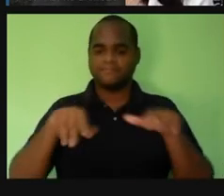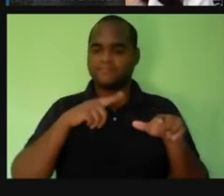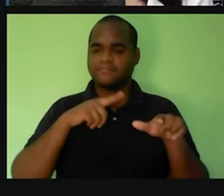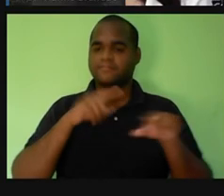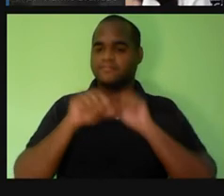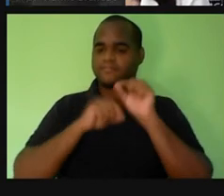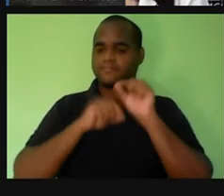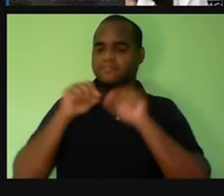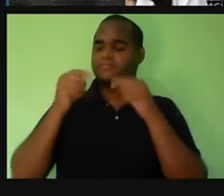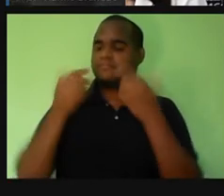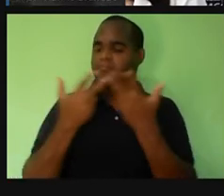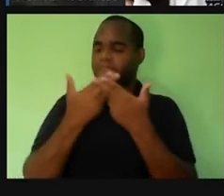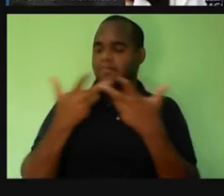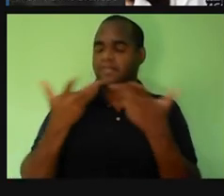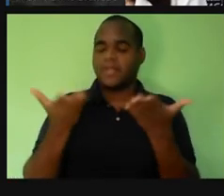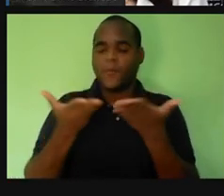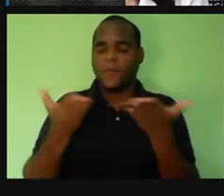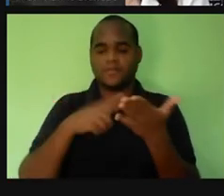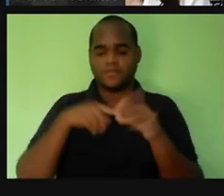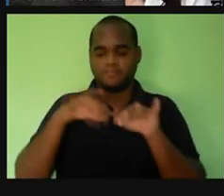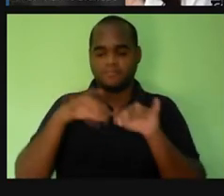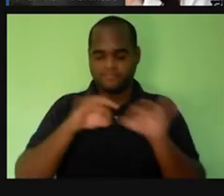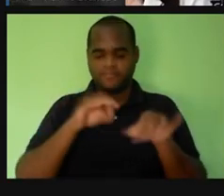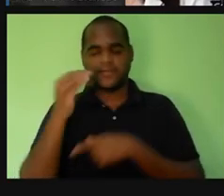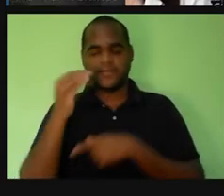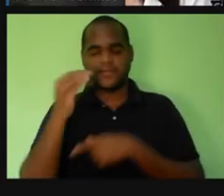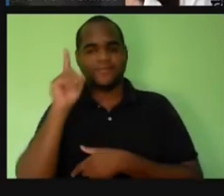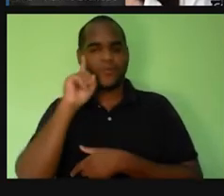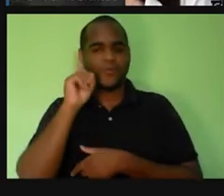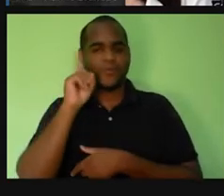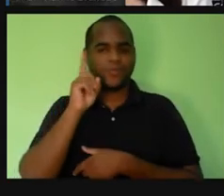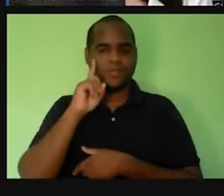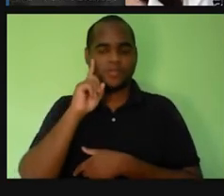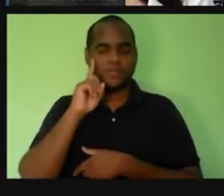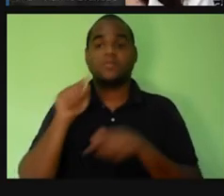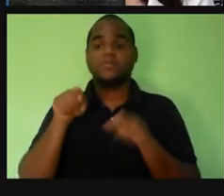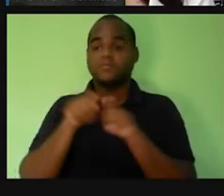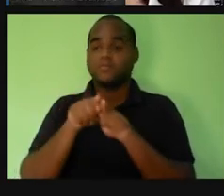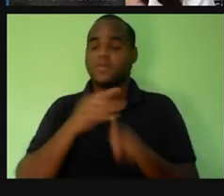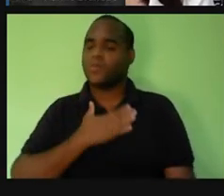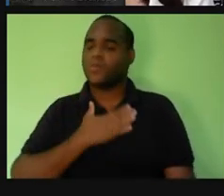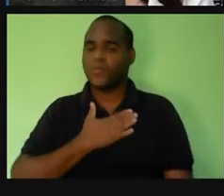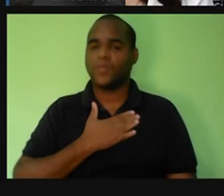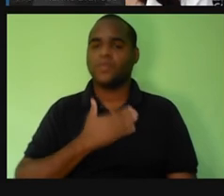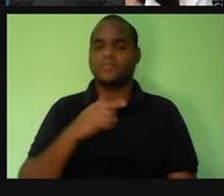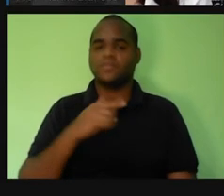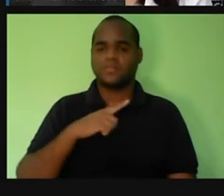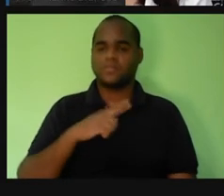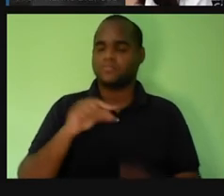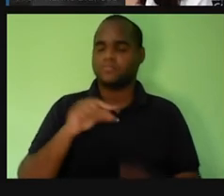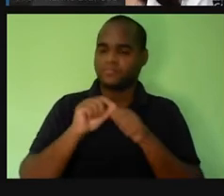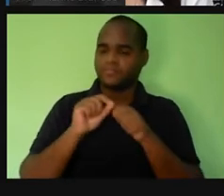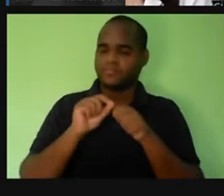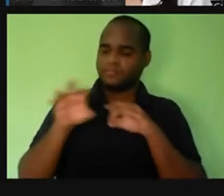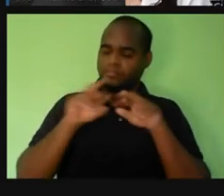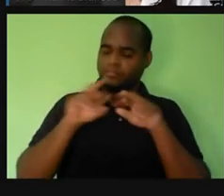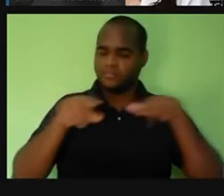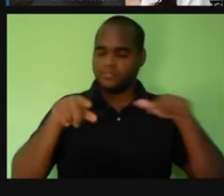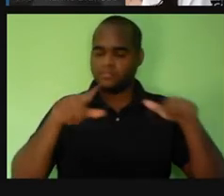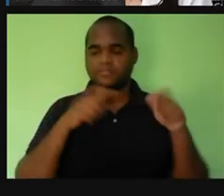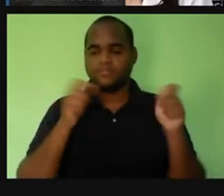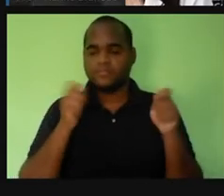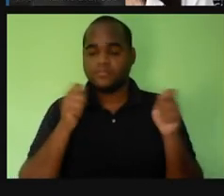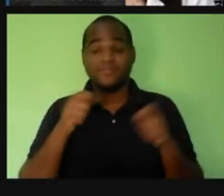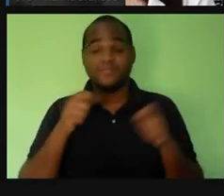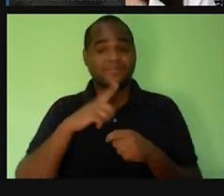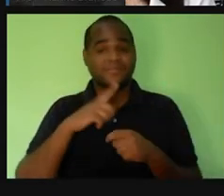momento, desse projeto de ciências no dia a dia. Tanto quanto eu tenho gostado de fazer e de participar desse momento com vocês, tá bom?